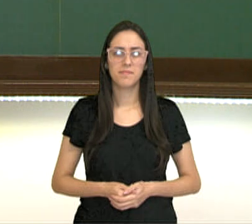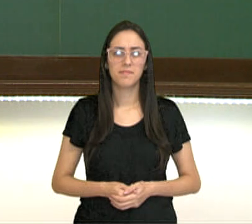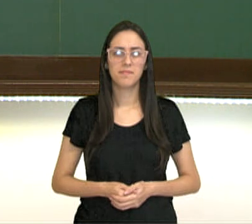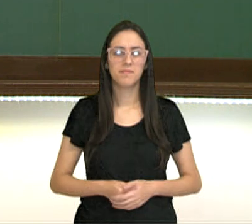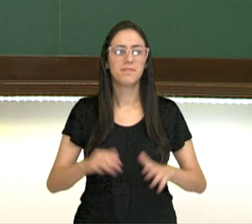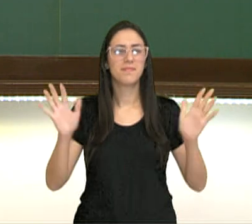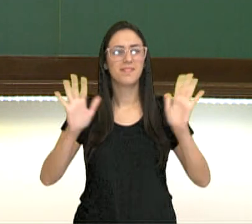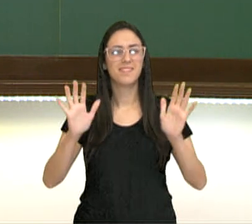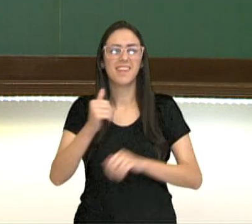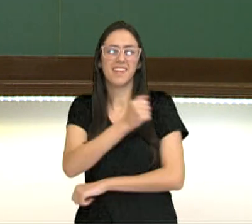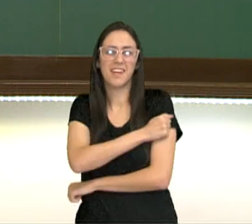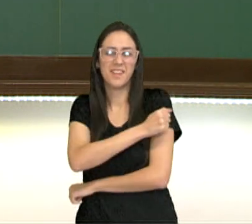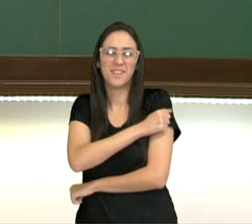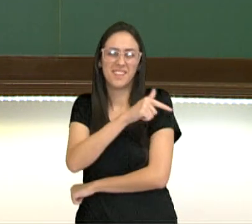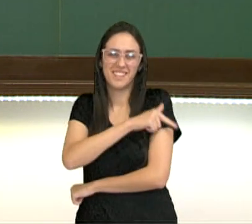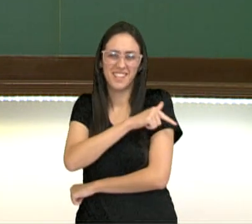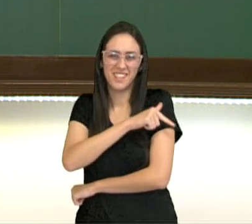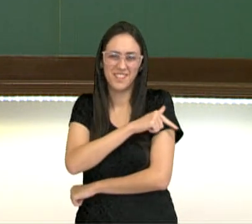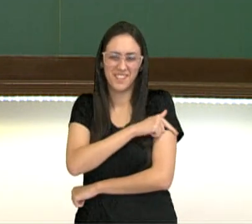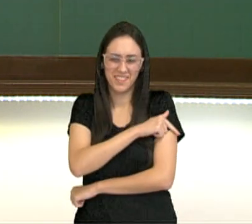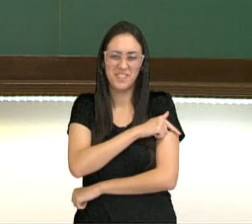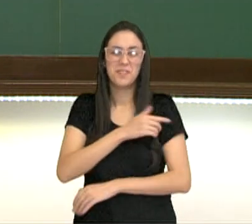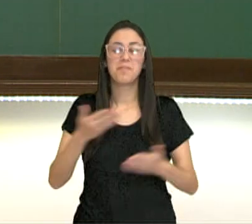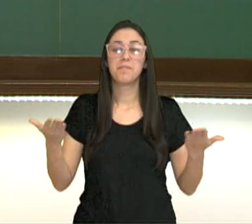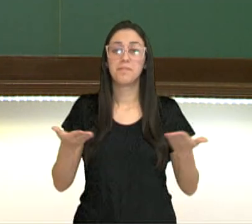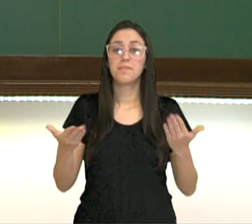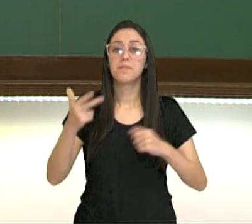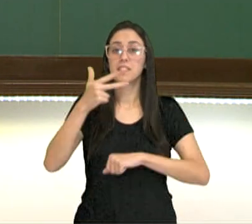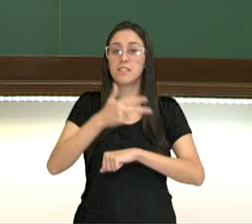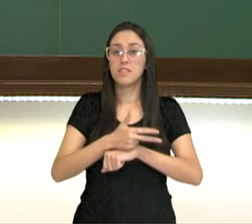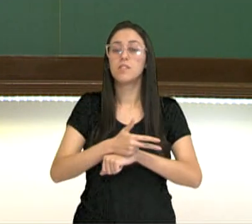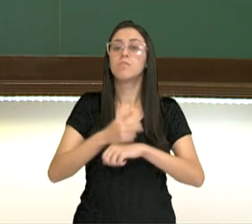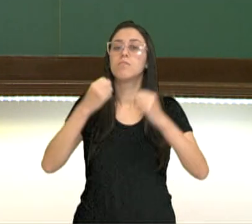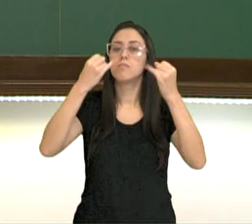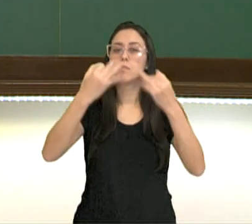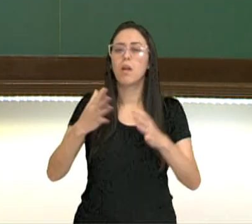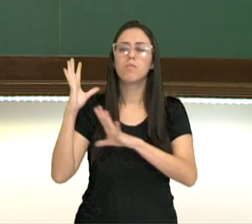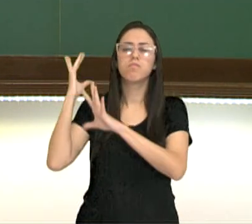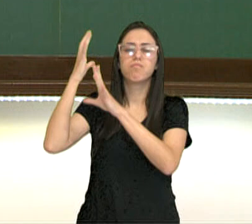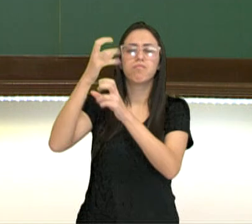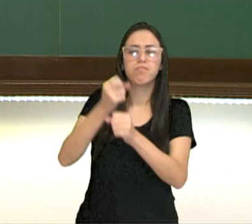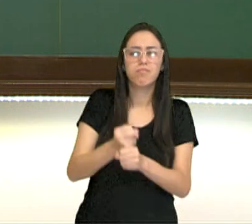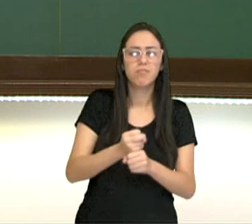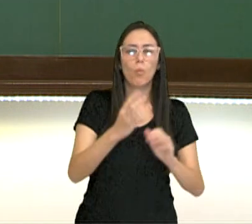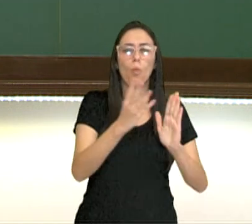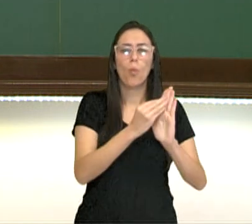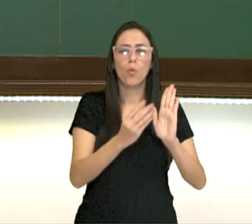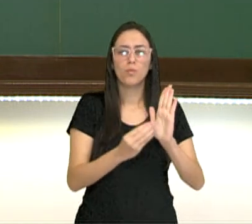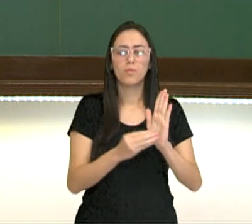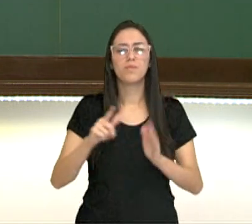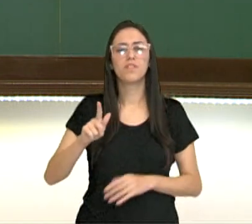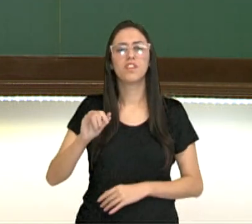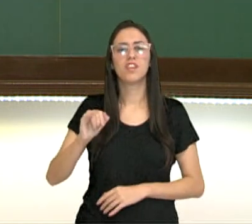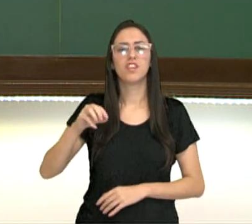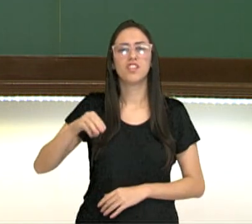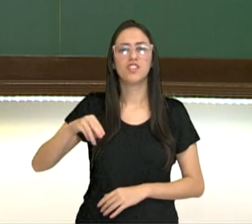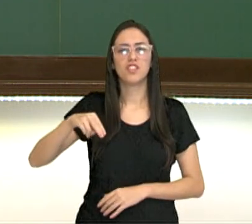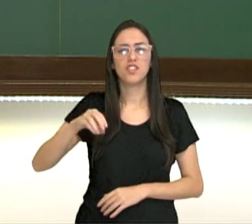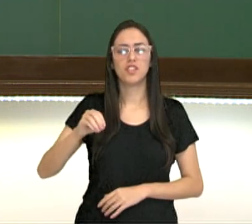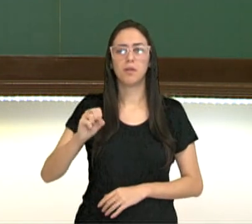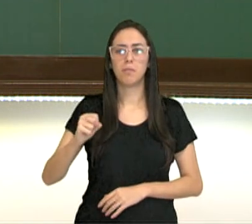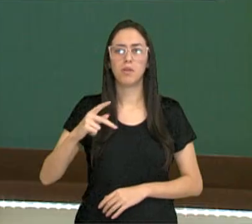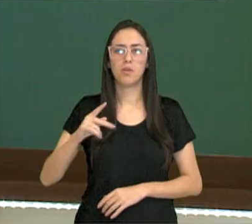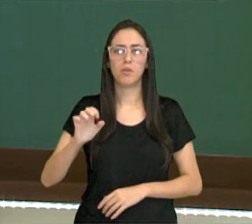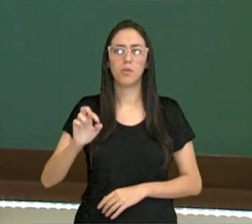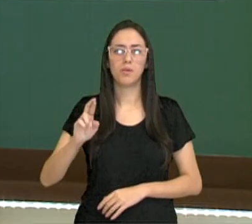Olá, estudantes do sétimo ano! Nesse vídeo, nós vamos relembrar, retomar o conteúdo de gimnospermas. Então, acompanhem